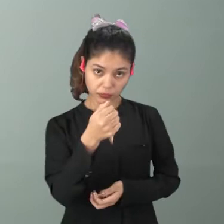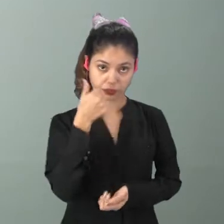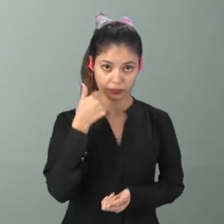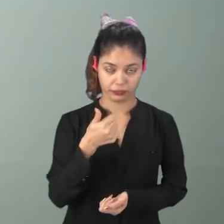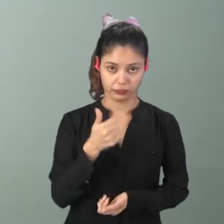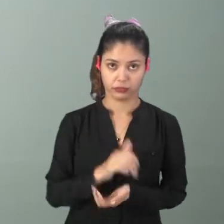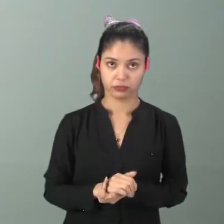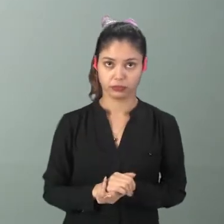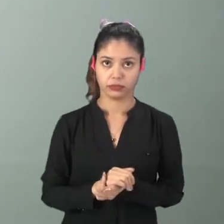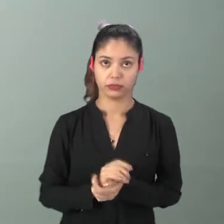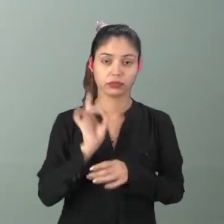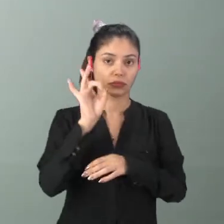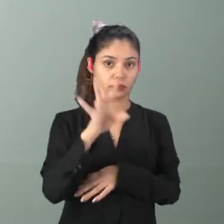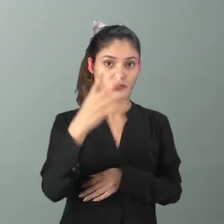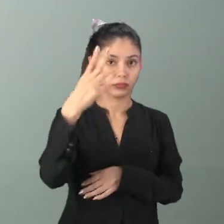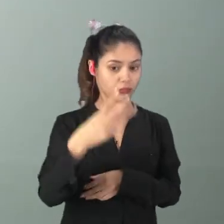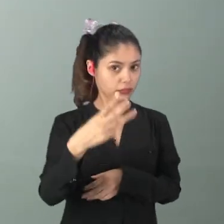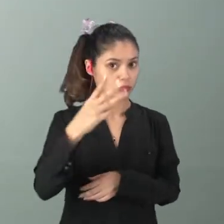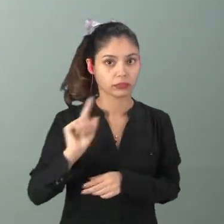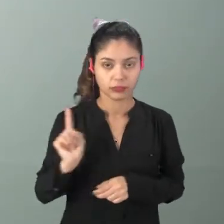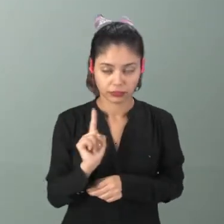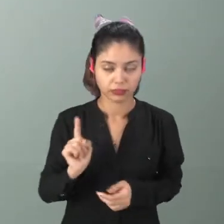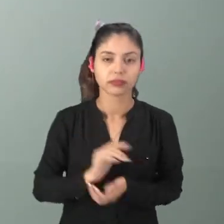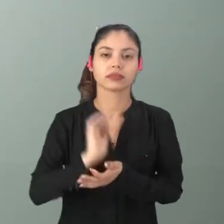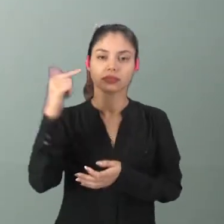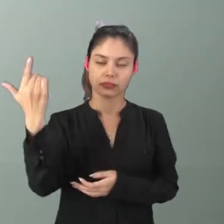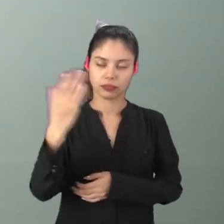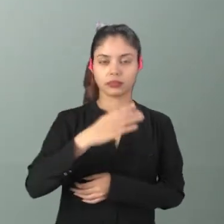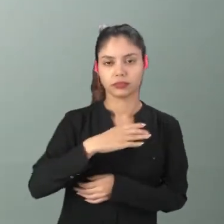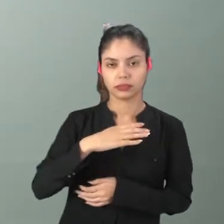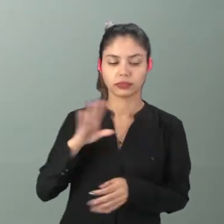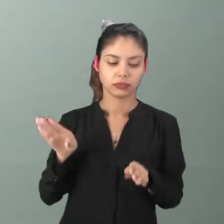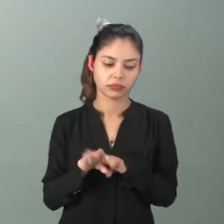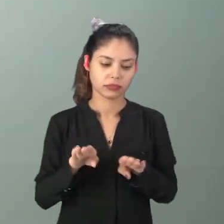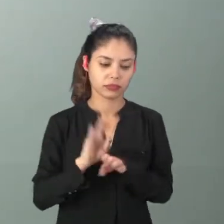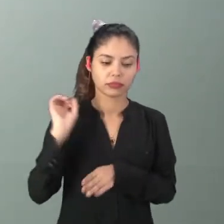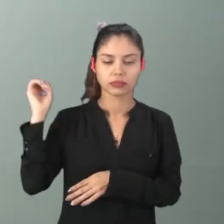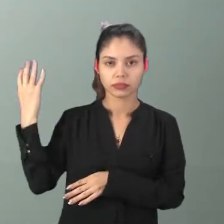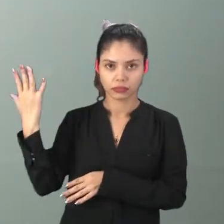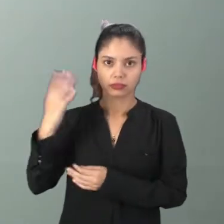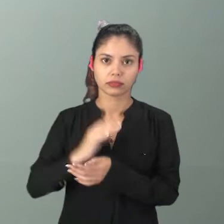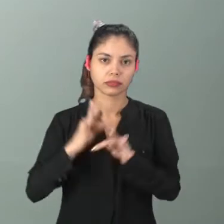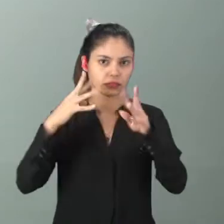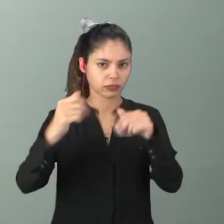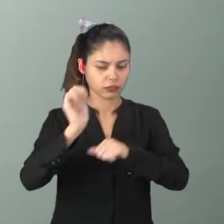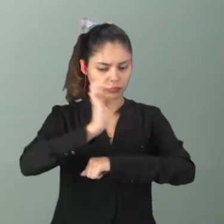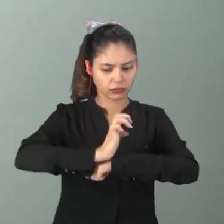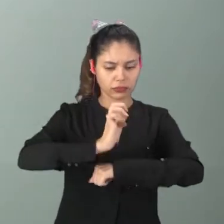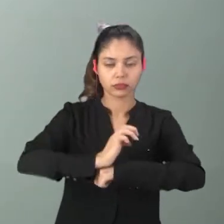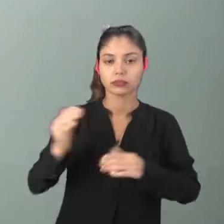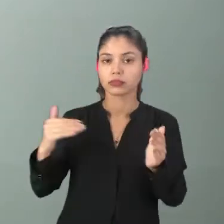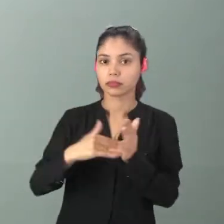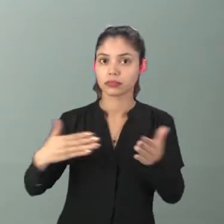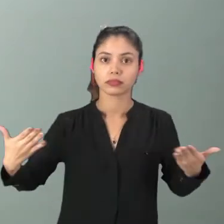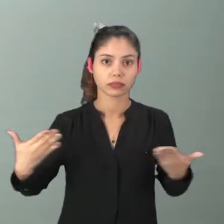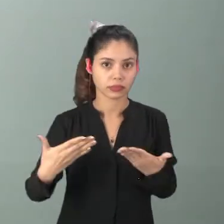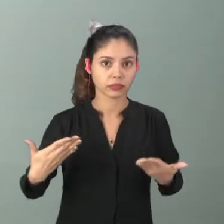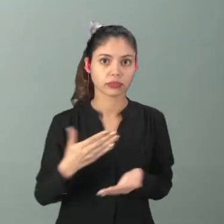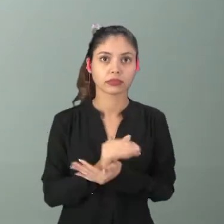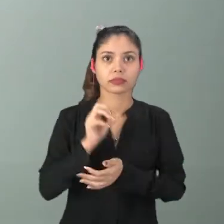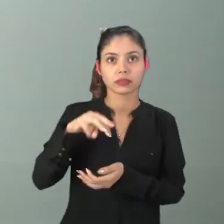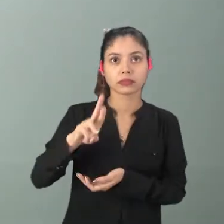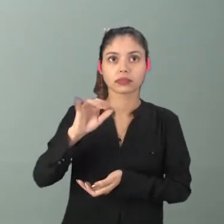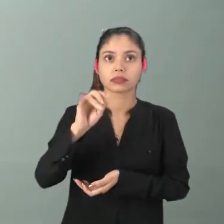Não é que são só nessas três cidades, nas outras cidades também isso vai acontecer, em todo o estado. Então, até hoje, o